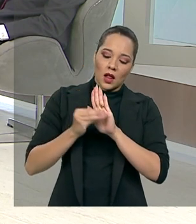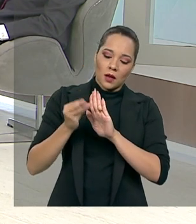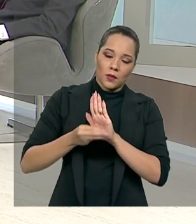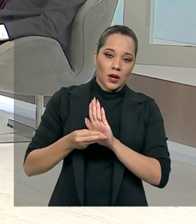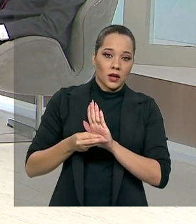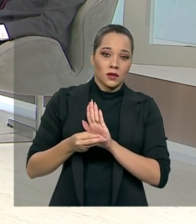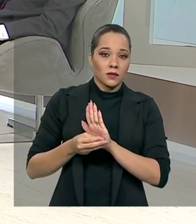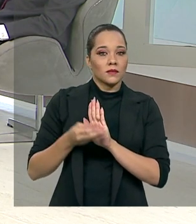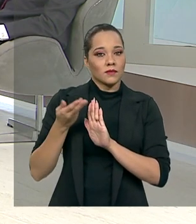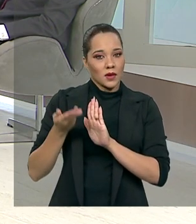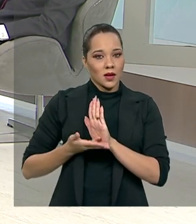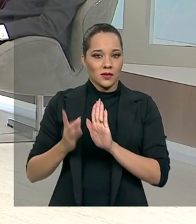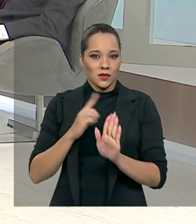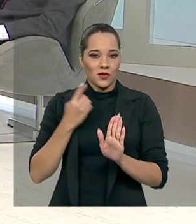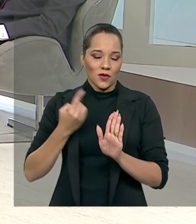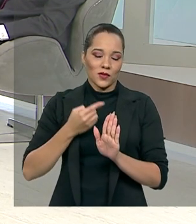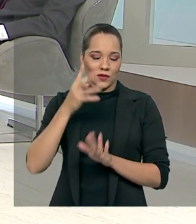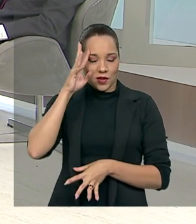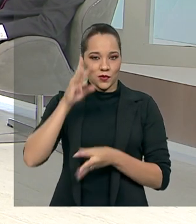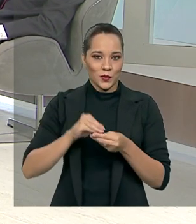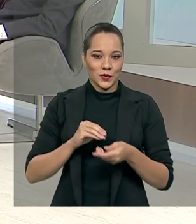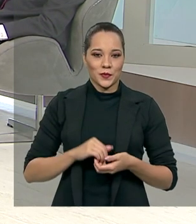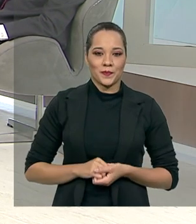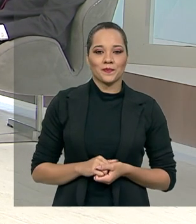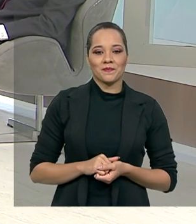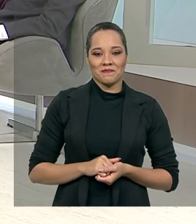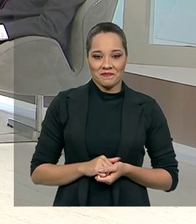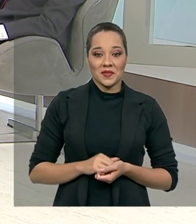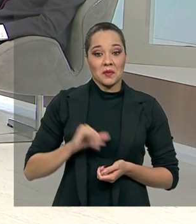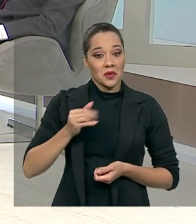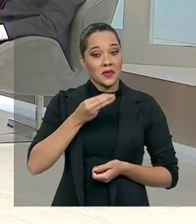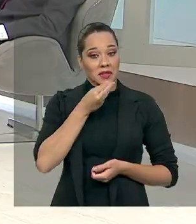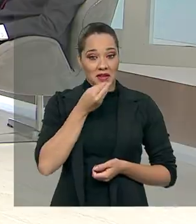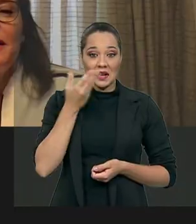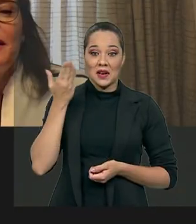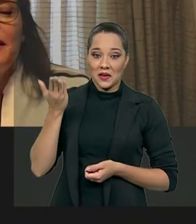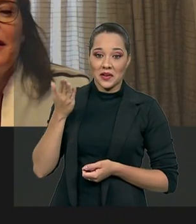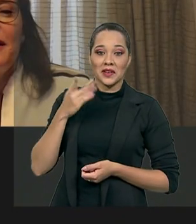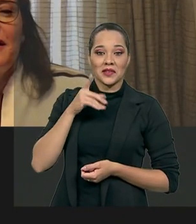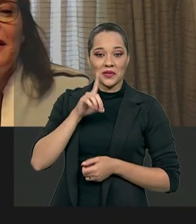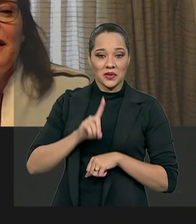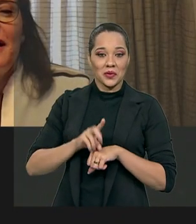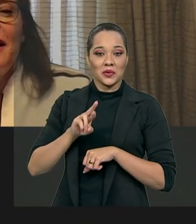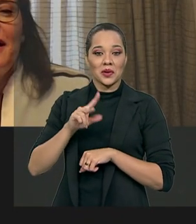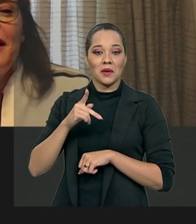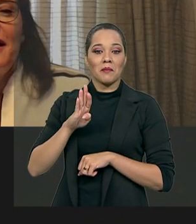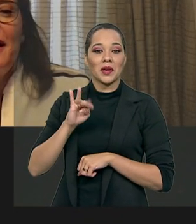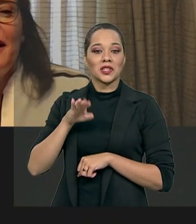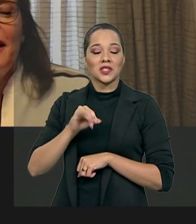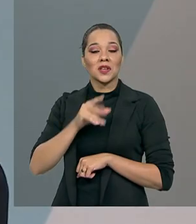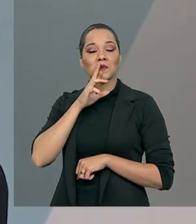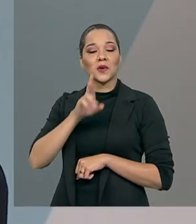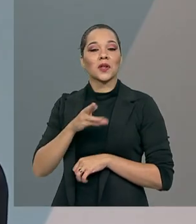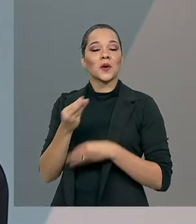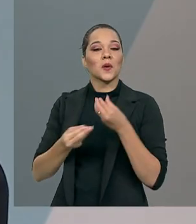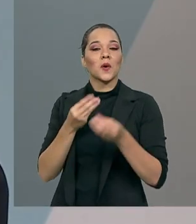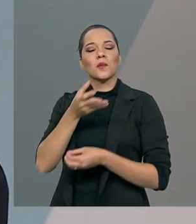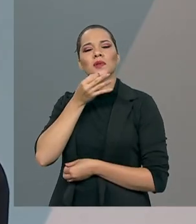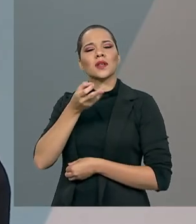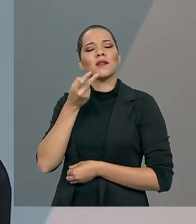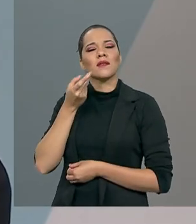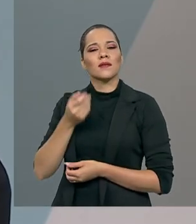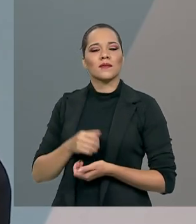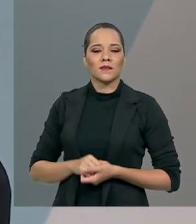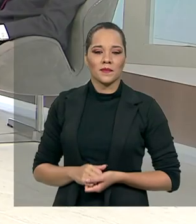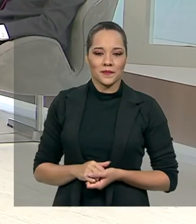é a nossa visão. Aproveitar para a doutora Bettina responder, né, sobre a acumulatividade, esse crédito financeiro, como é que a senhora vê?